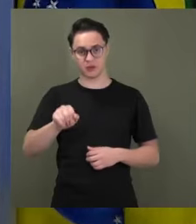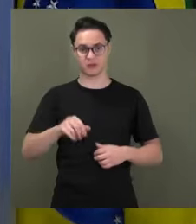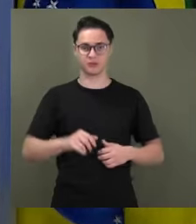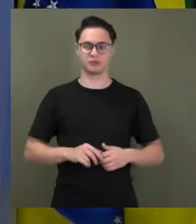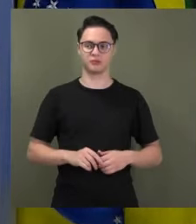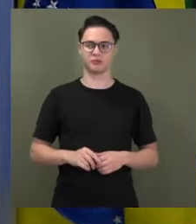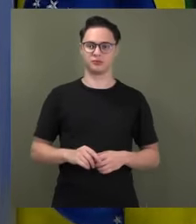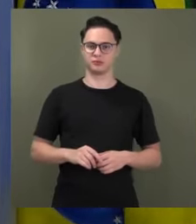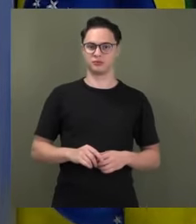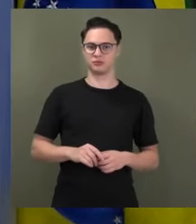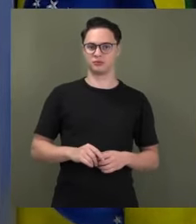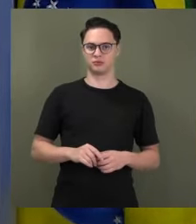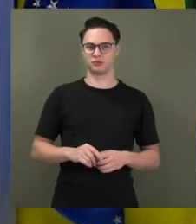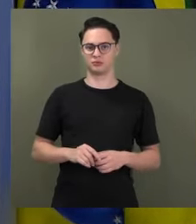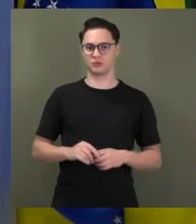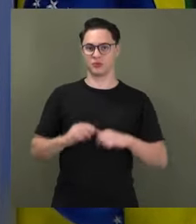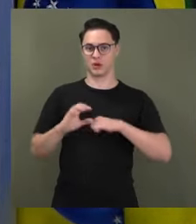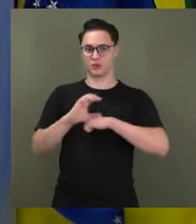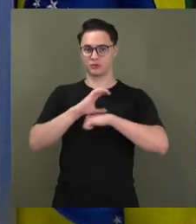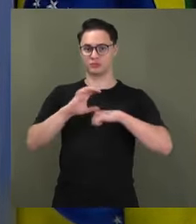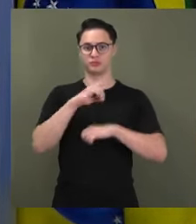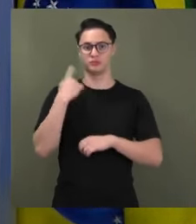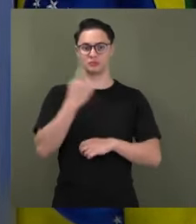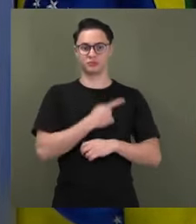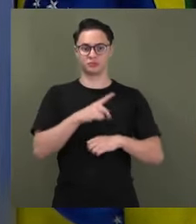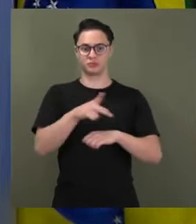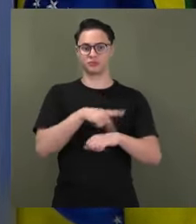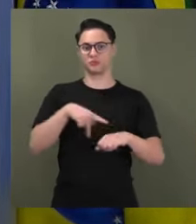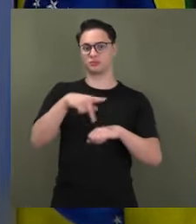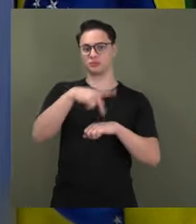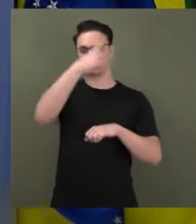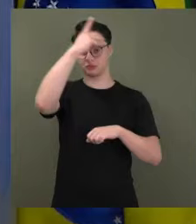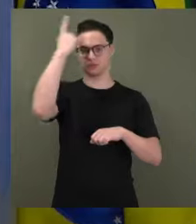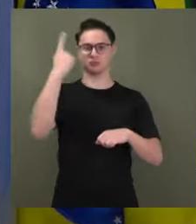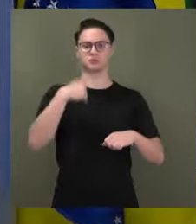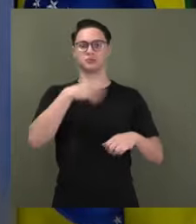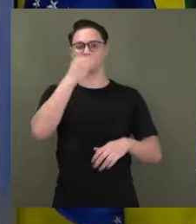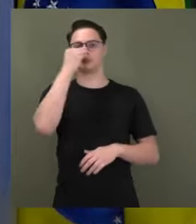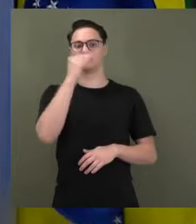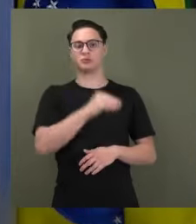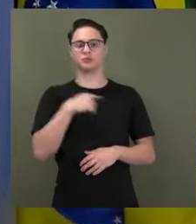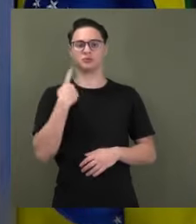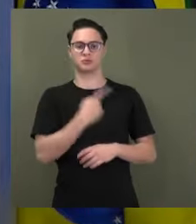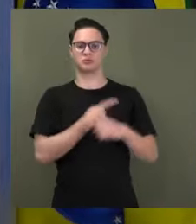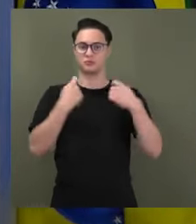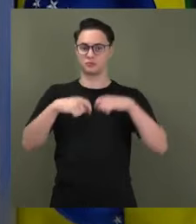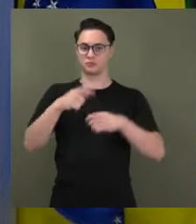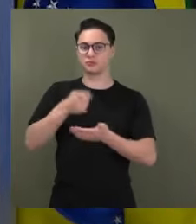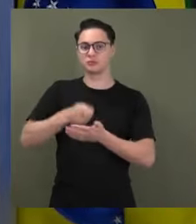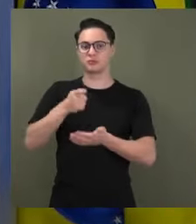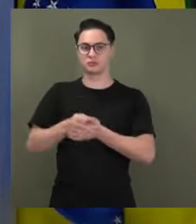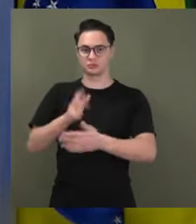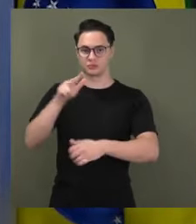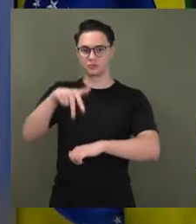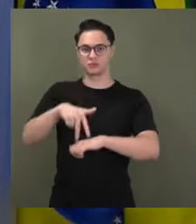Essa Constituição do nosso país está sendo vilipendiada dia por dia, e é nosso dever falar a verdade, é nosso dever entregar